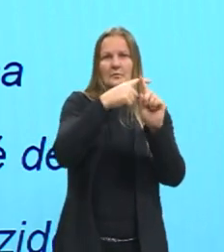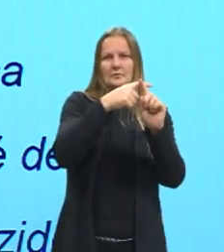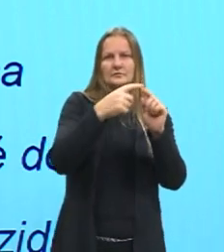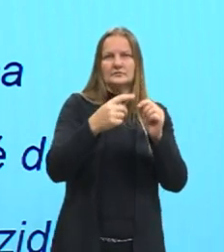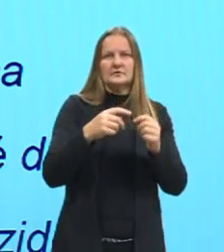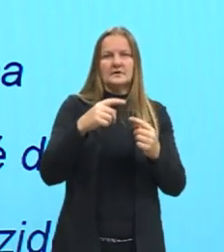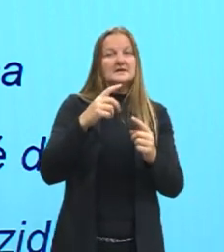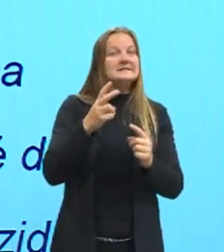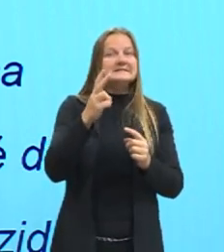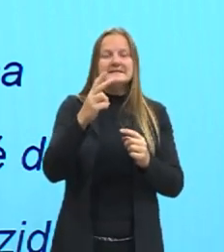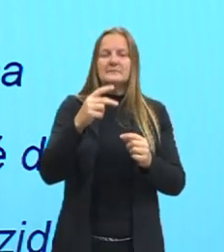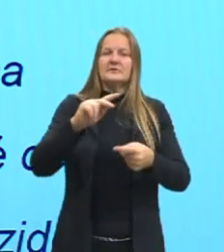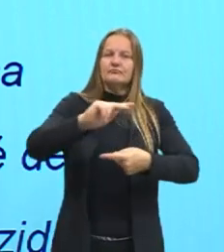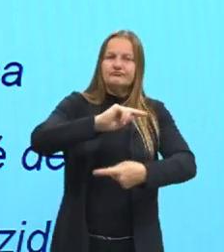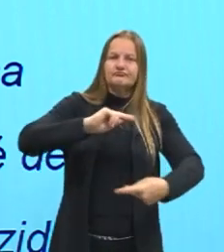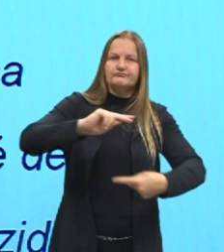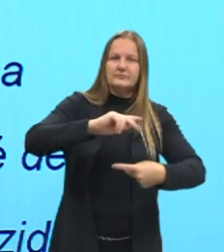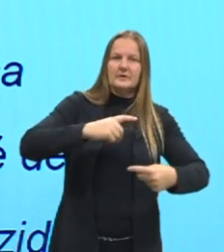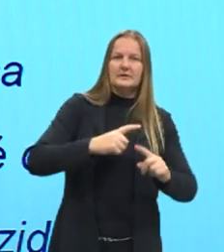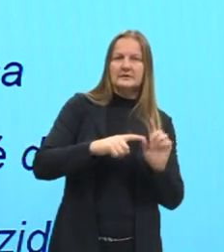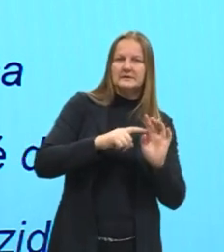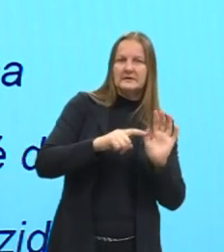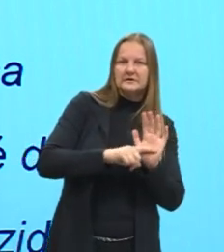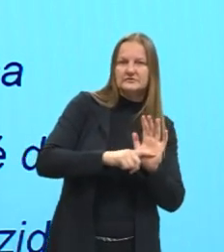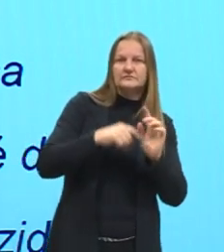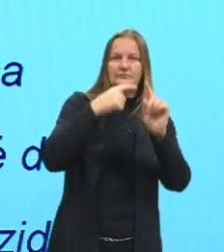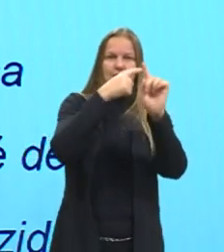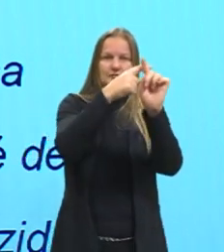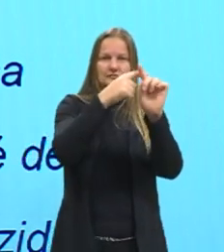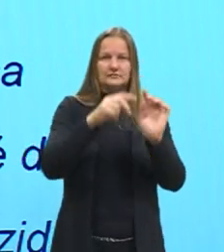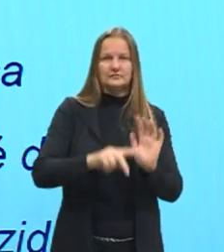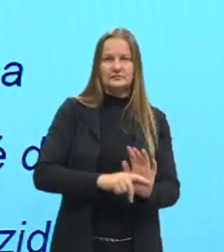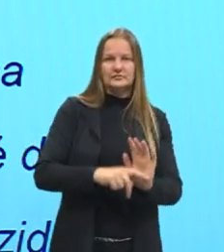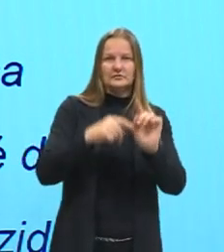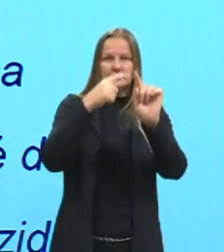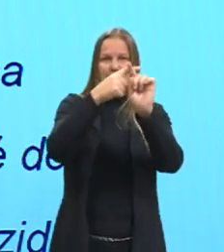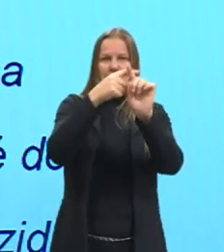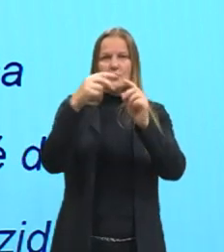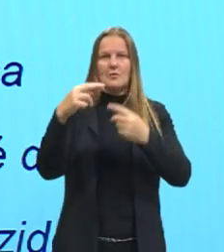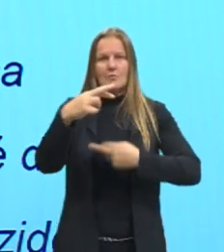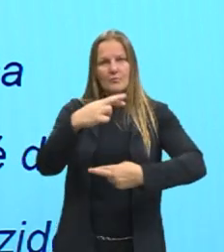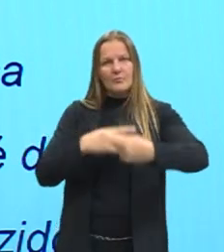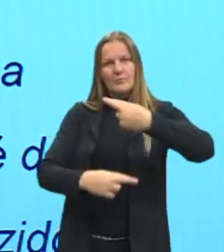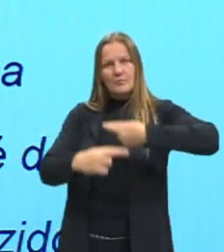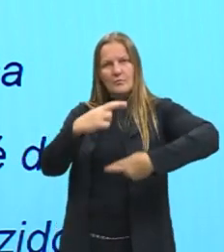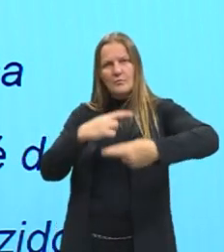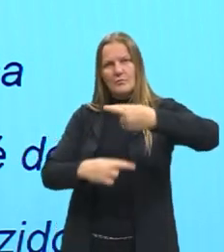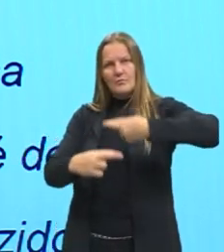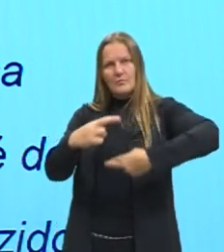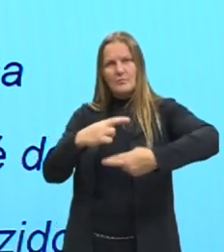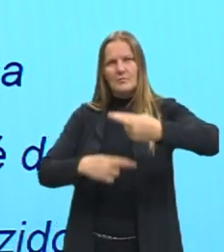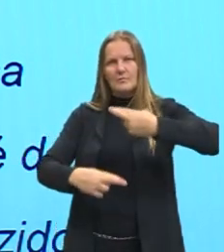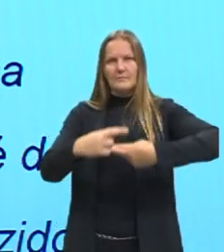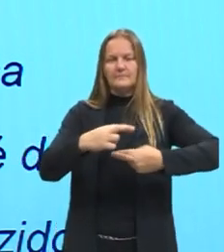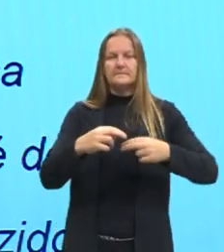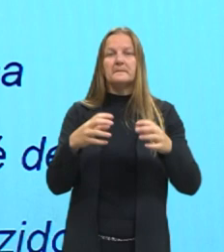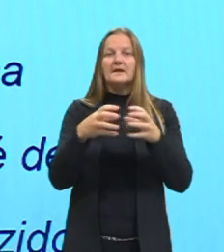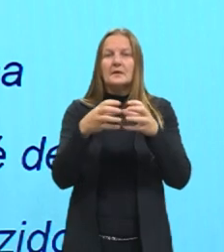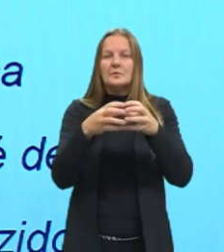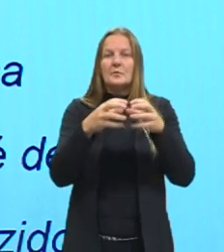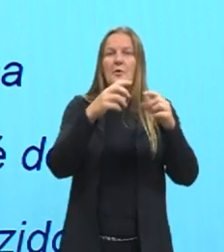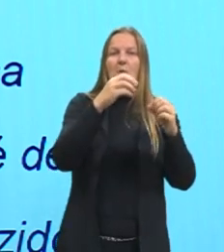O polo negativo de uma vai reagir com o polo positivo da outra, o polo positivo reage com o polo negativo, então é a interação entre